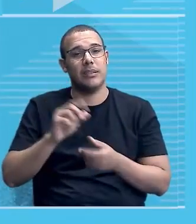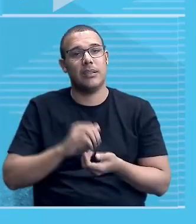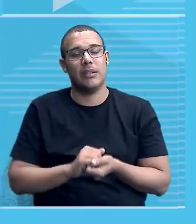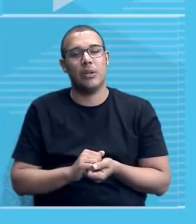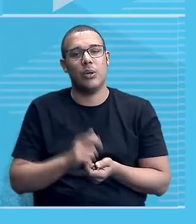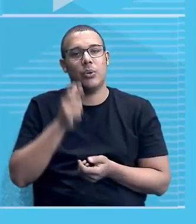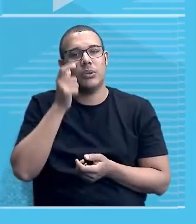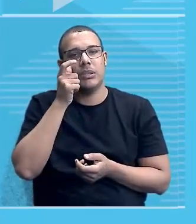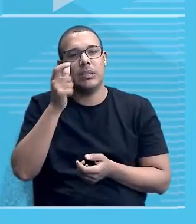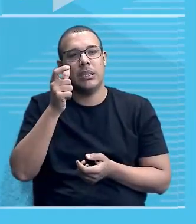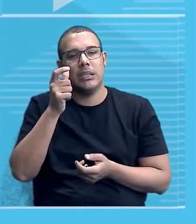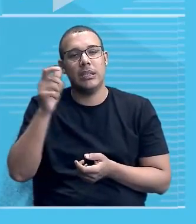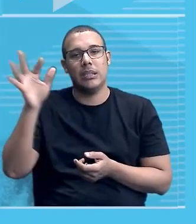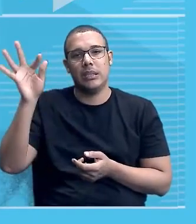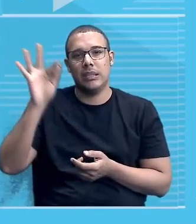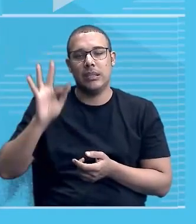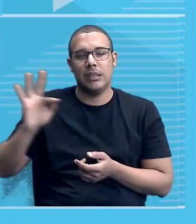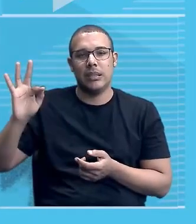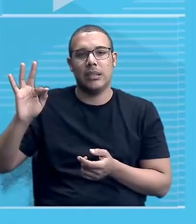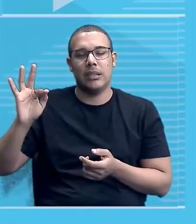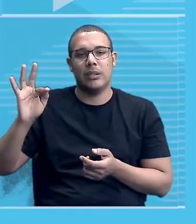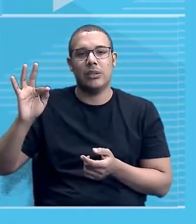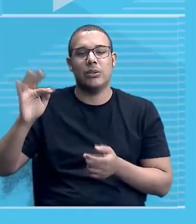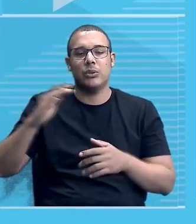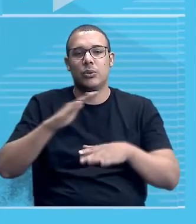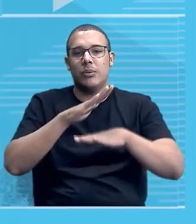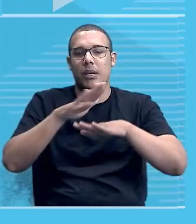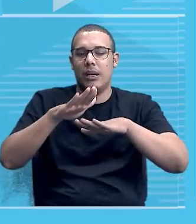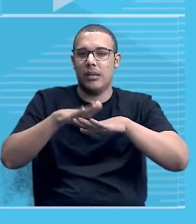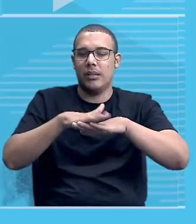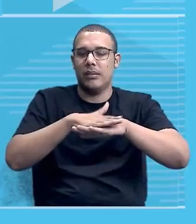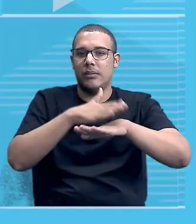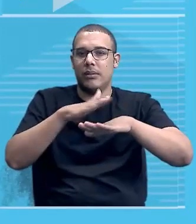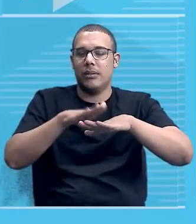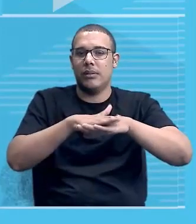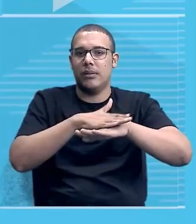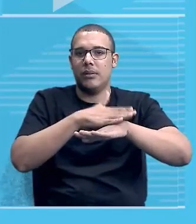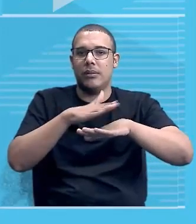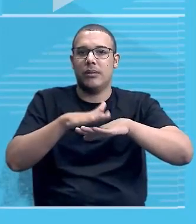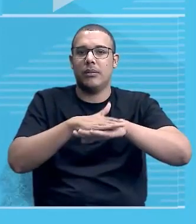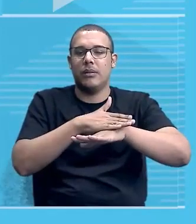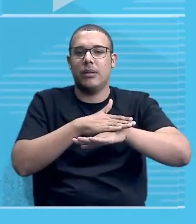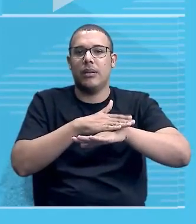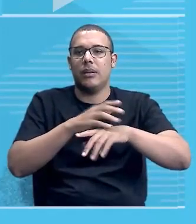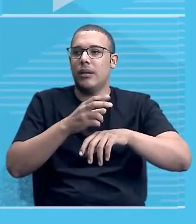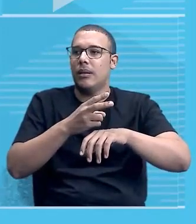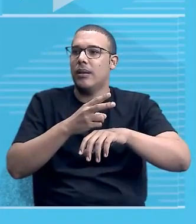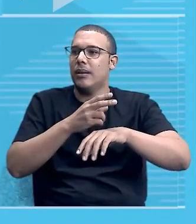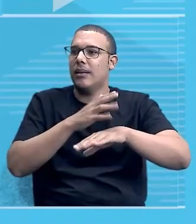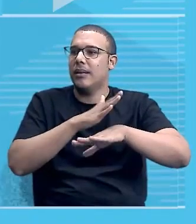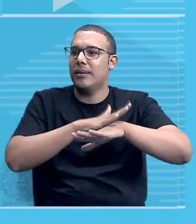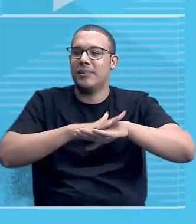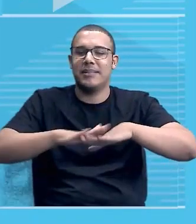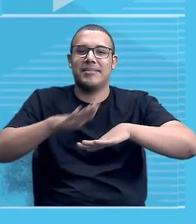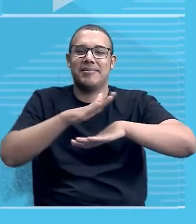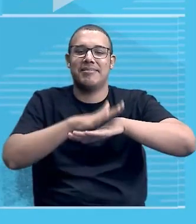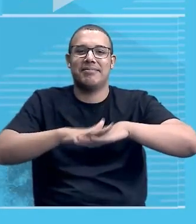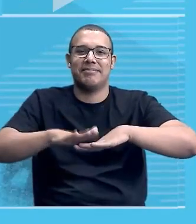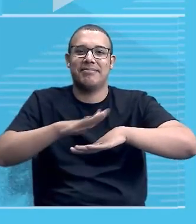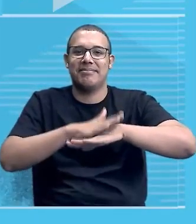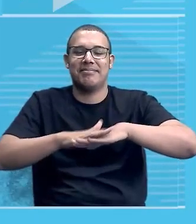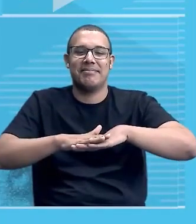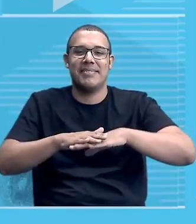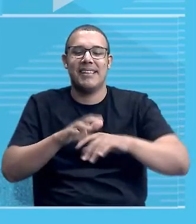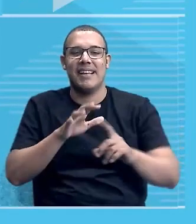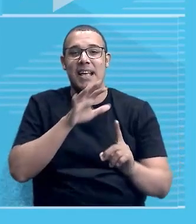franceses sobre a ilha de Madagascar e a procura por eliminar a influência